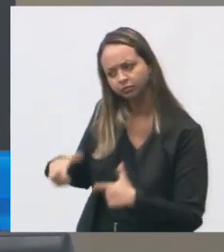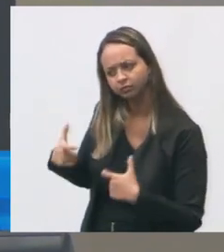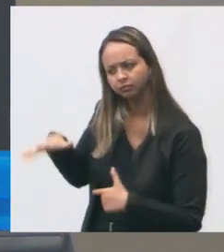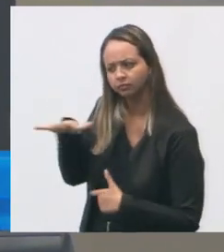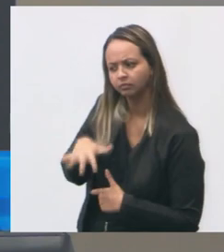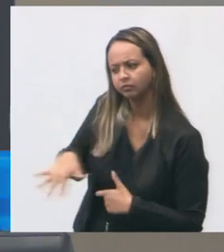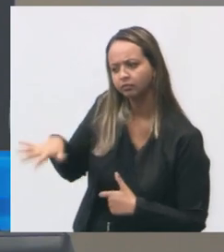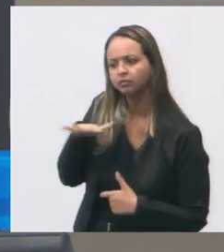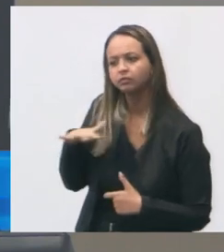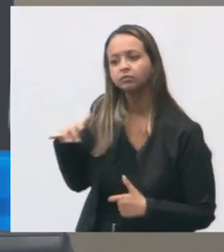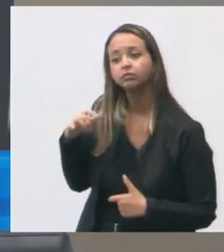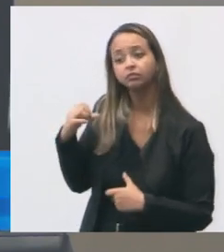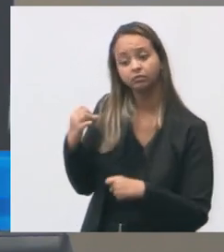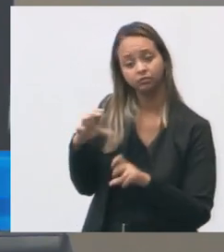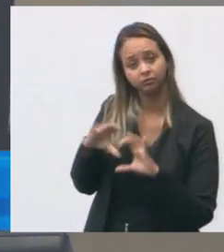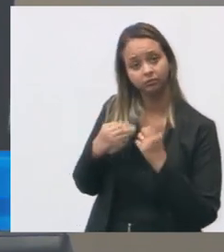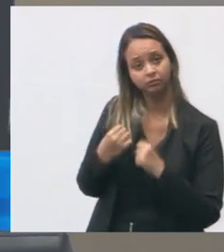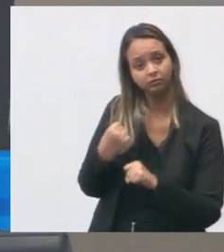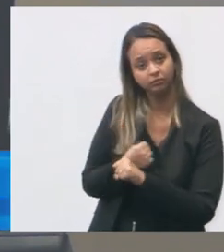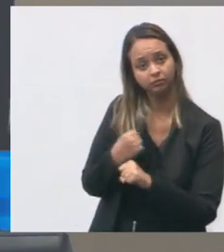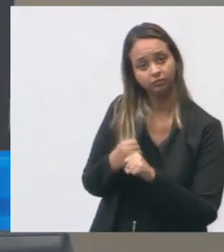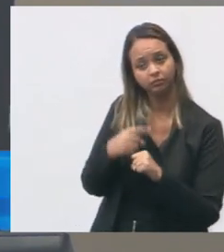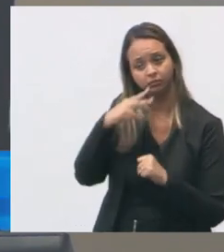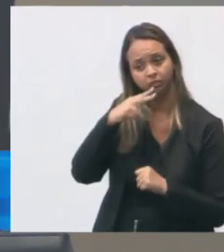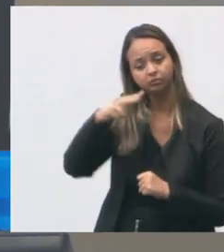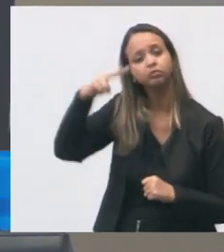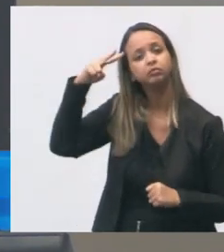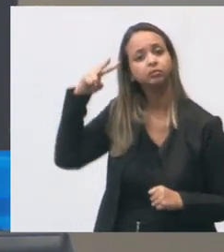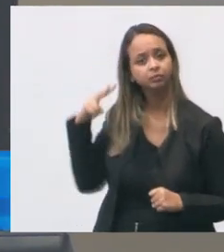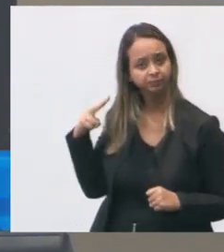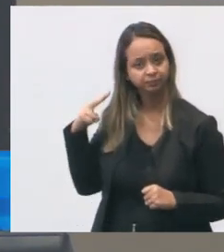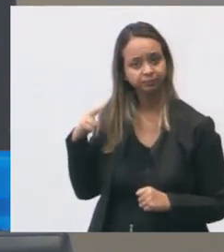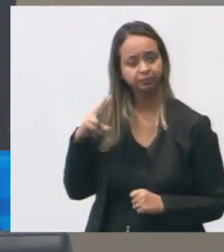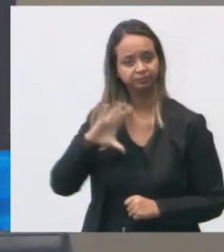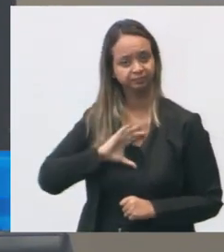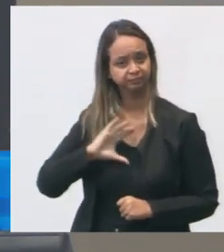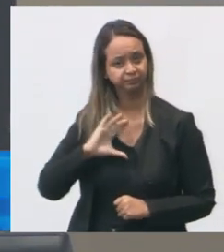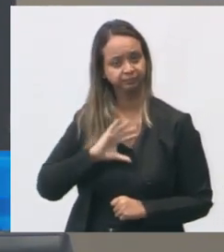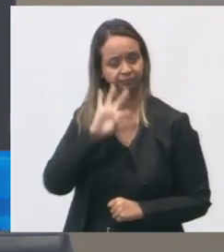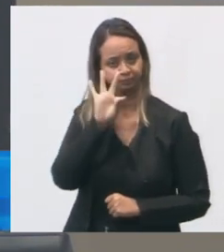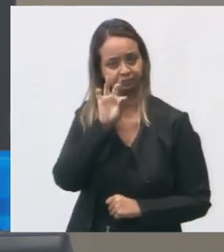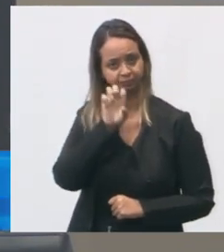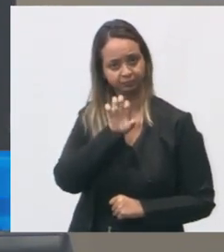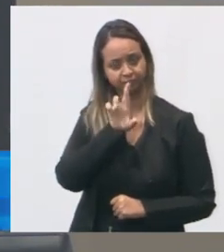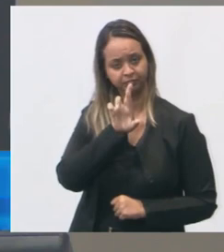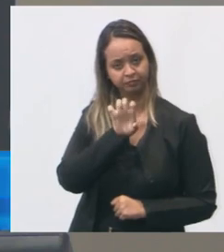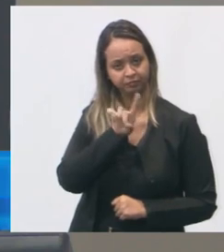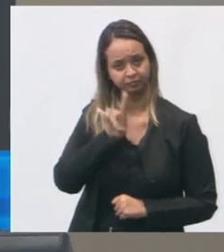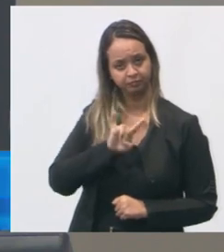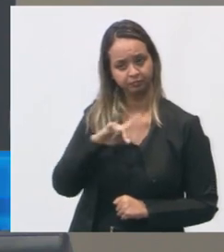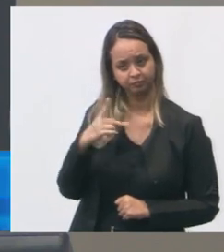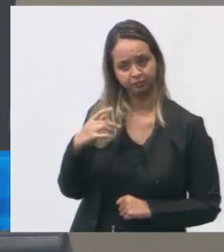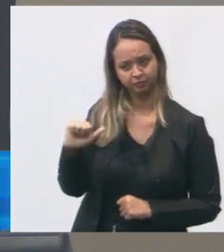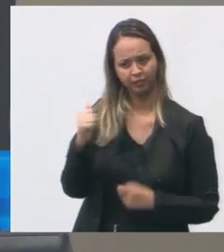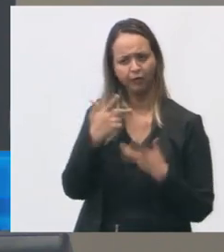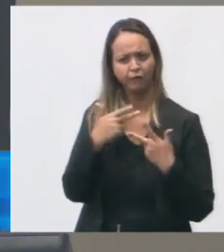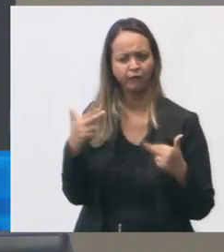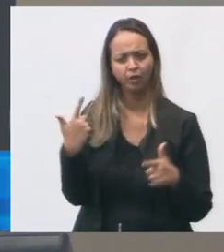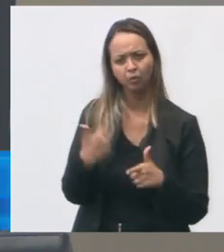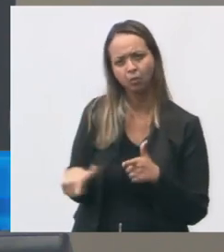pela Comissão de Obras semana retrasada lá na CMEI Terezinha. A gente identificou diversos problemas ali.